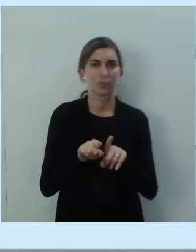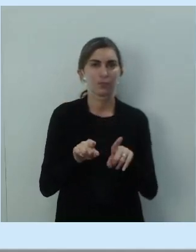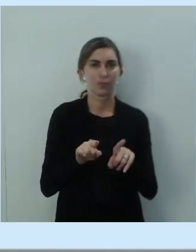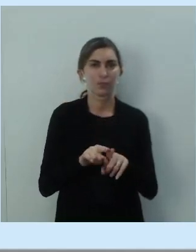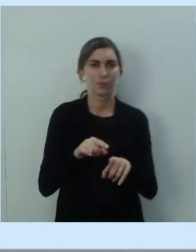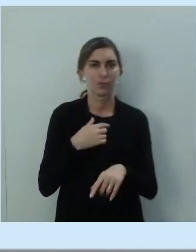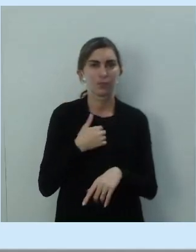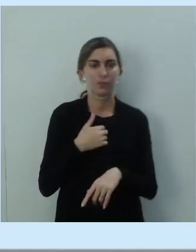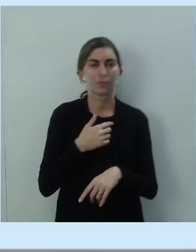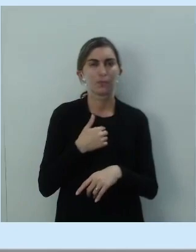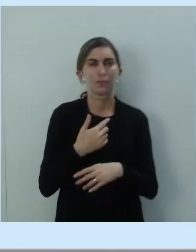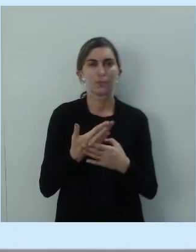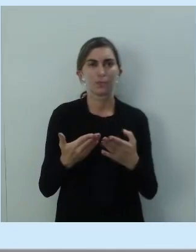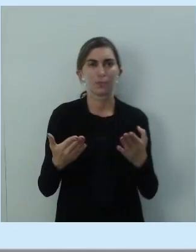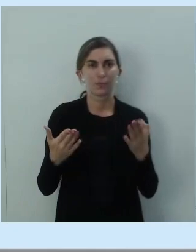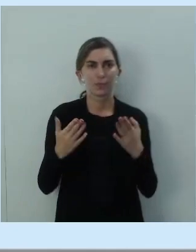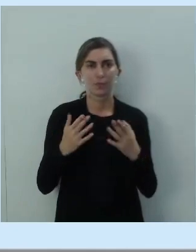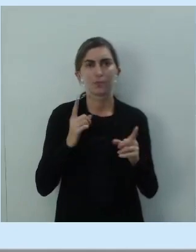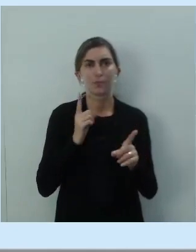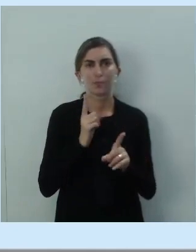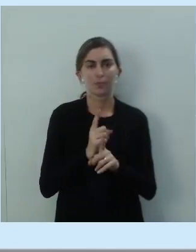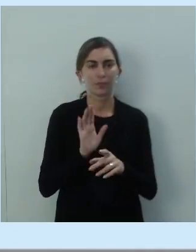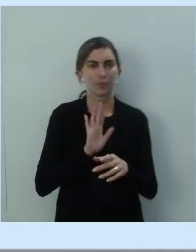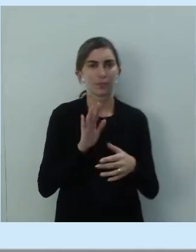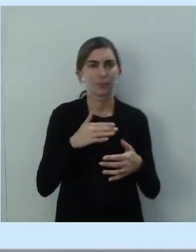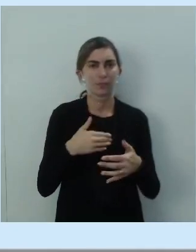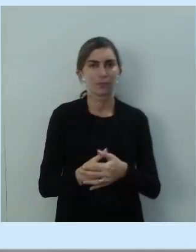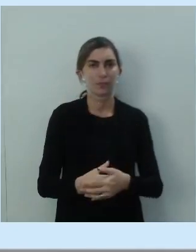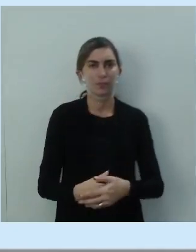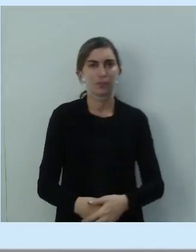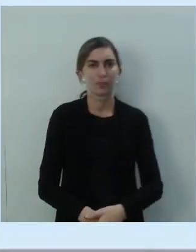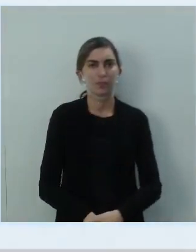sou Delvia Fox e a gente se vê na próxima aula.